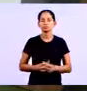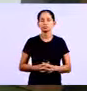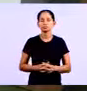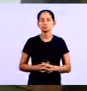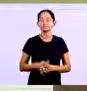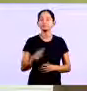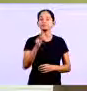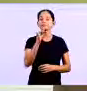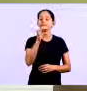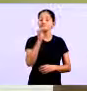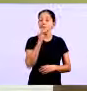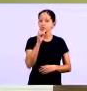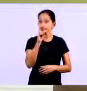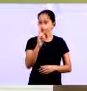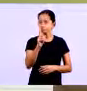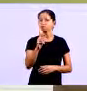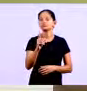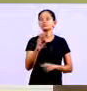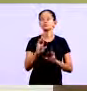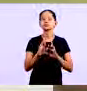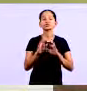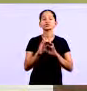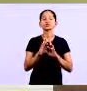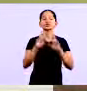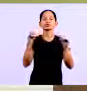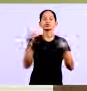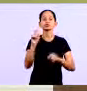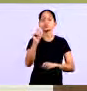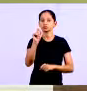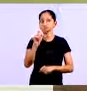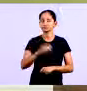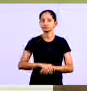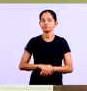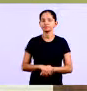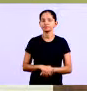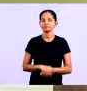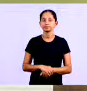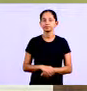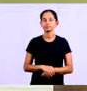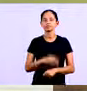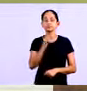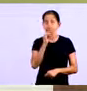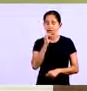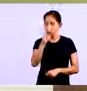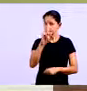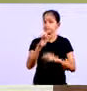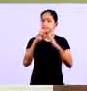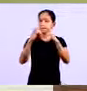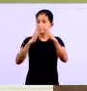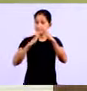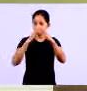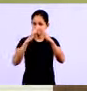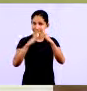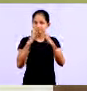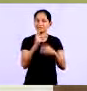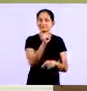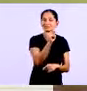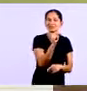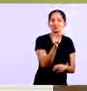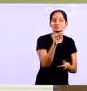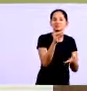só discutindo de um ponto de vista um pouco diferente a situação o que não pode digamos uma empresa que está com o caixa apertado